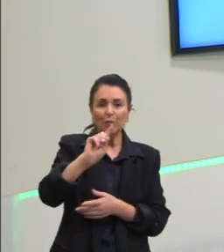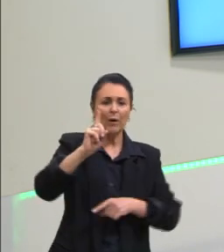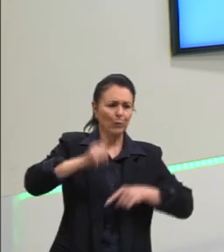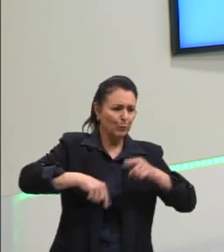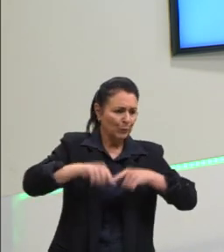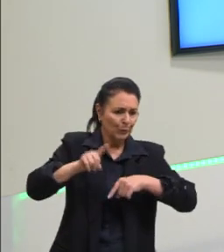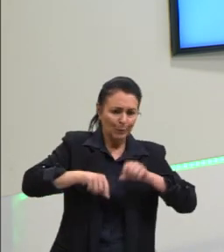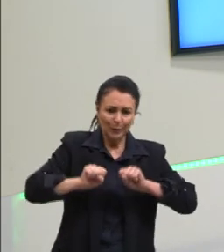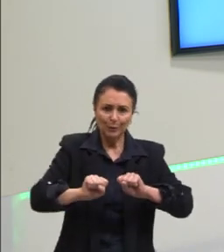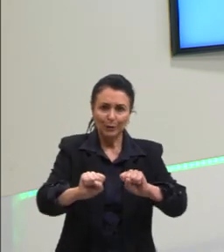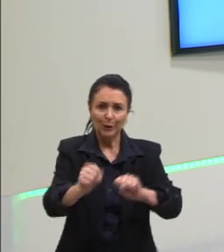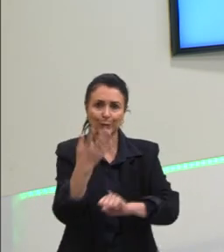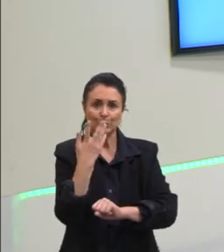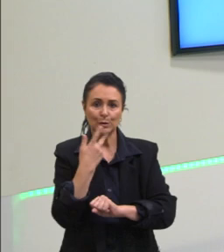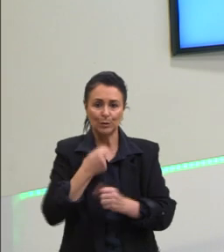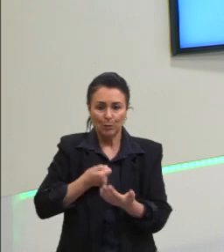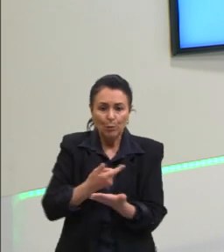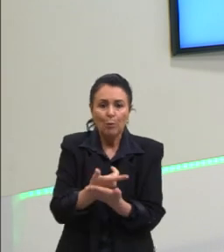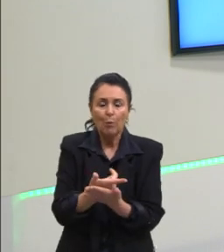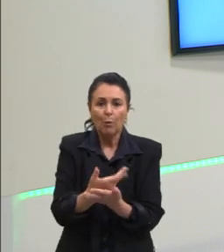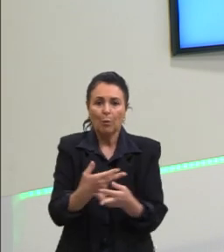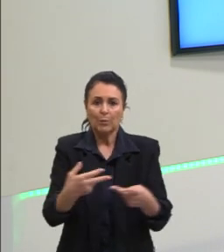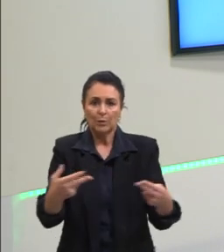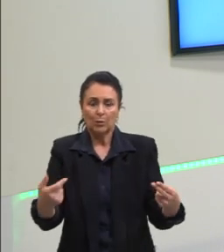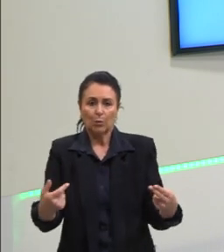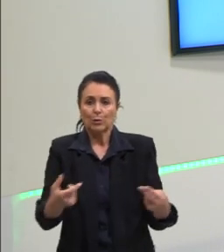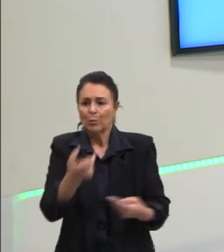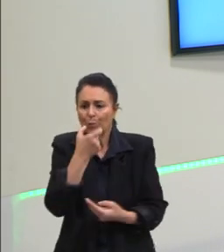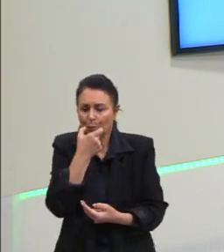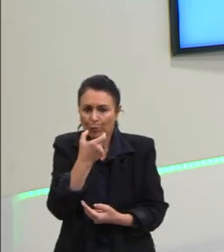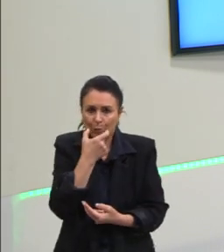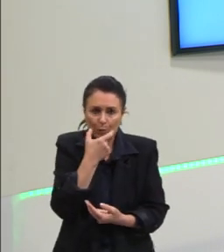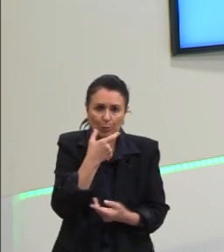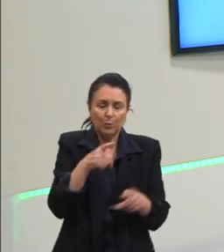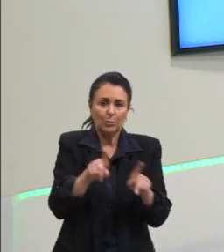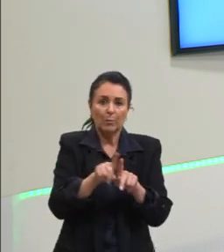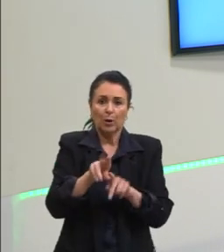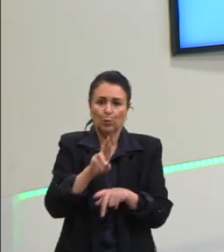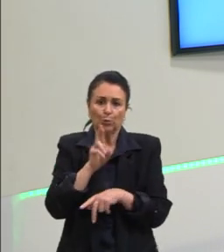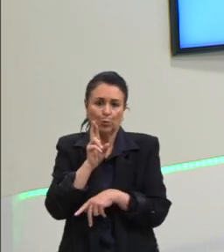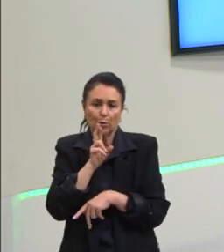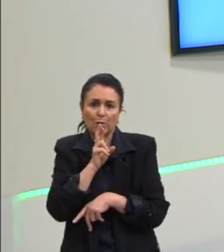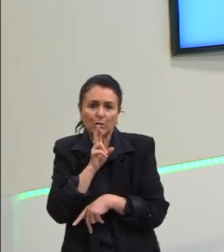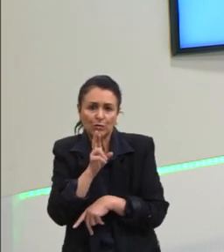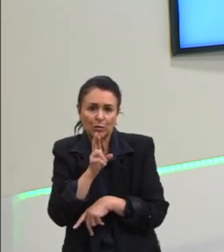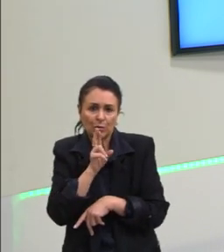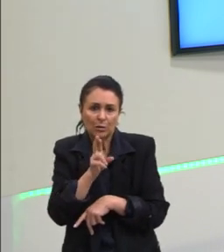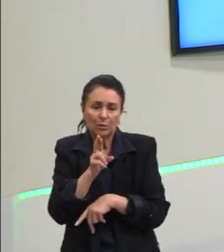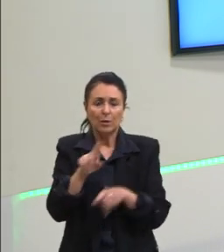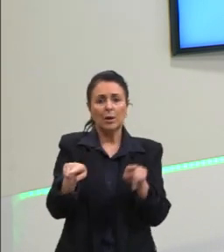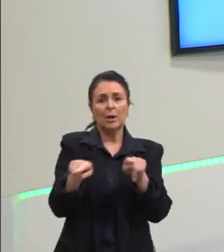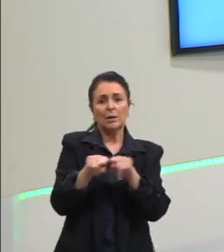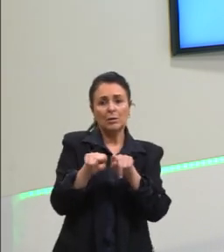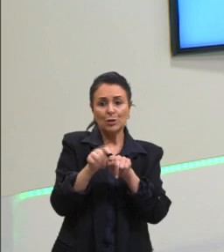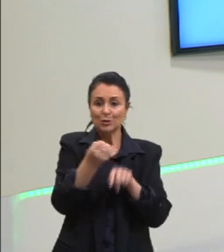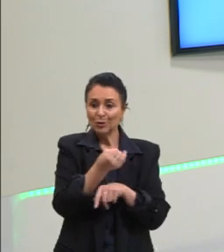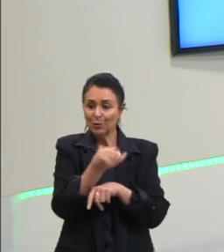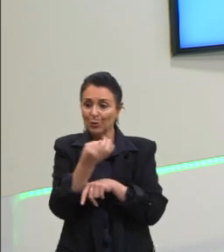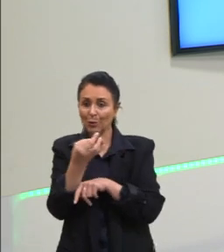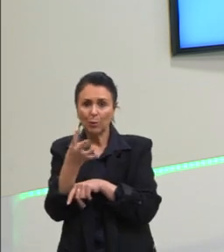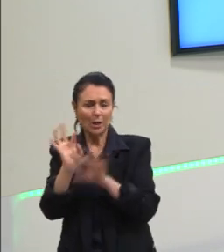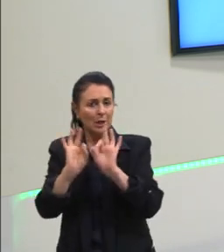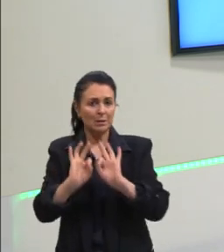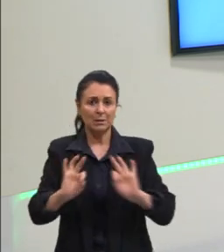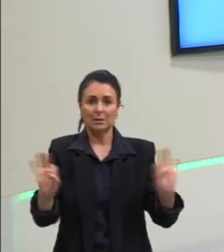criança compramos ali um biscoito um refrigerante a gente está então fazendo aquela contagem simples